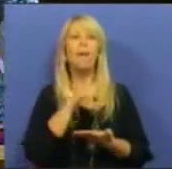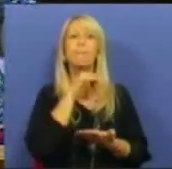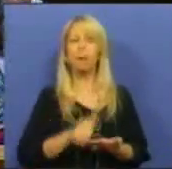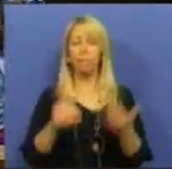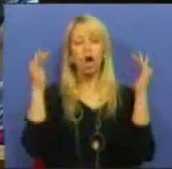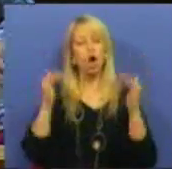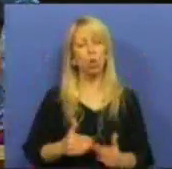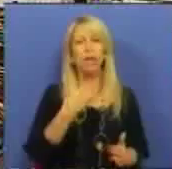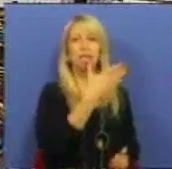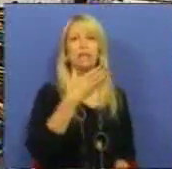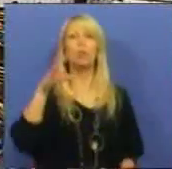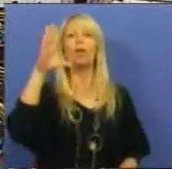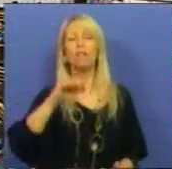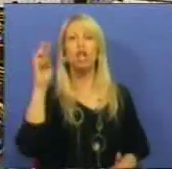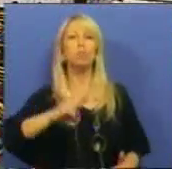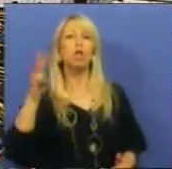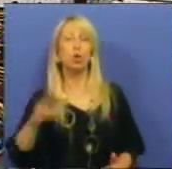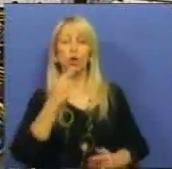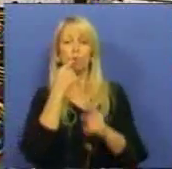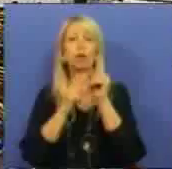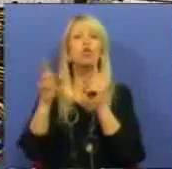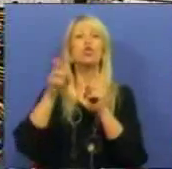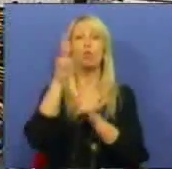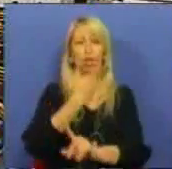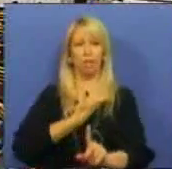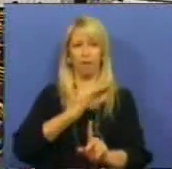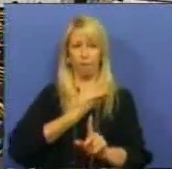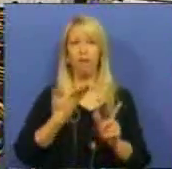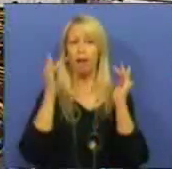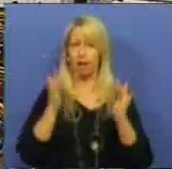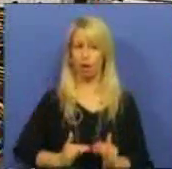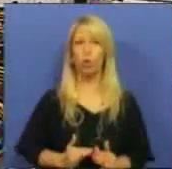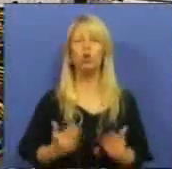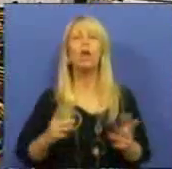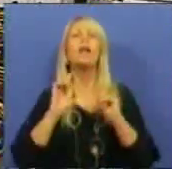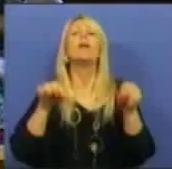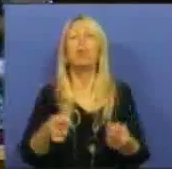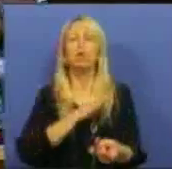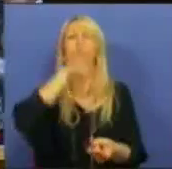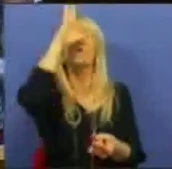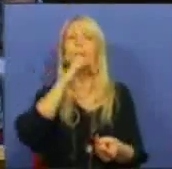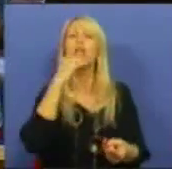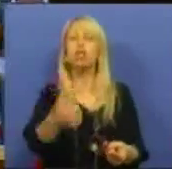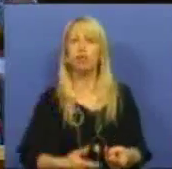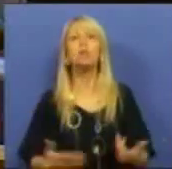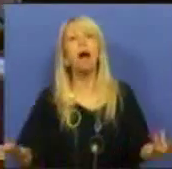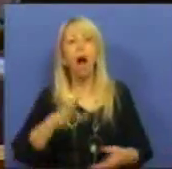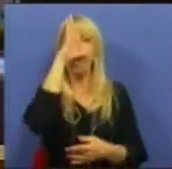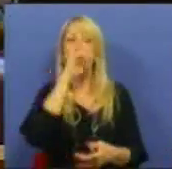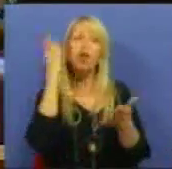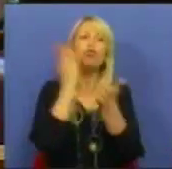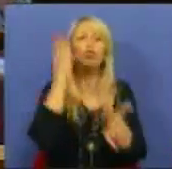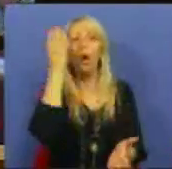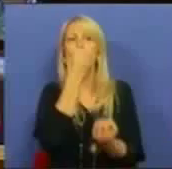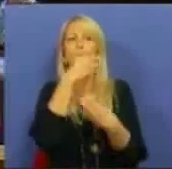em 110 milhões os juros da dívida. E depois disse o Senhor Ministro também que há apenas perder, que o Governo apenas perdia